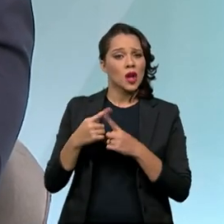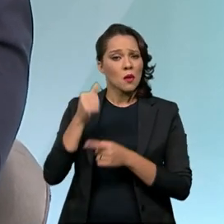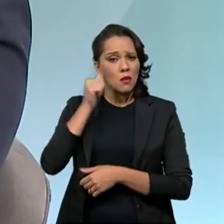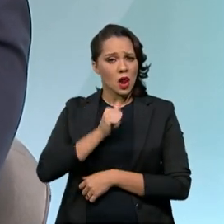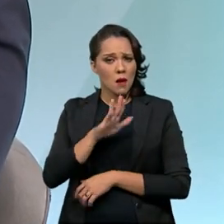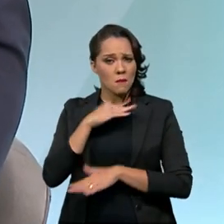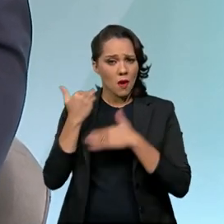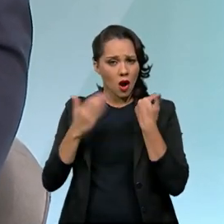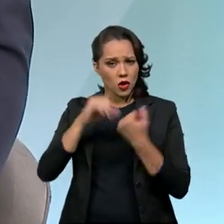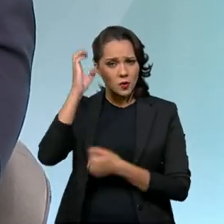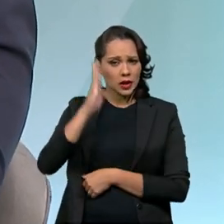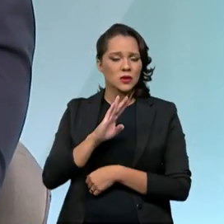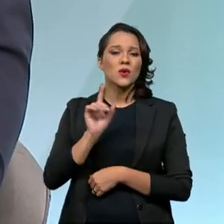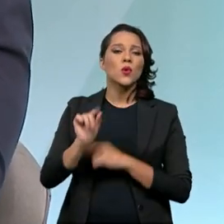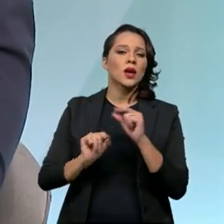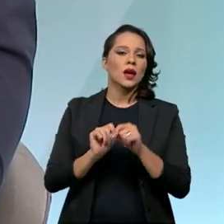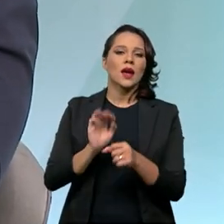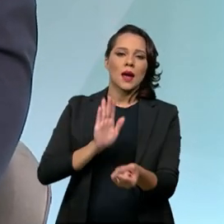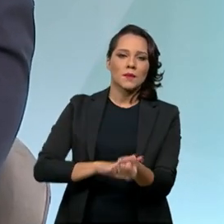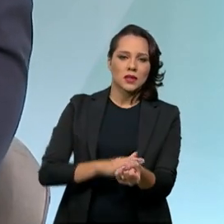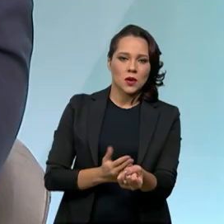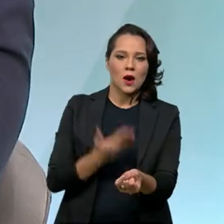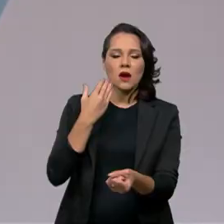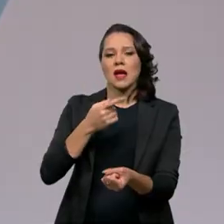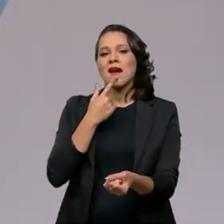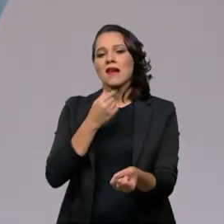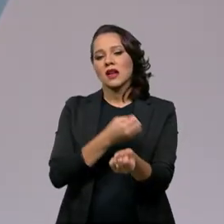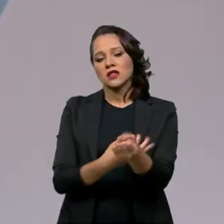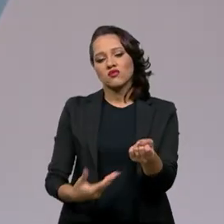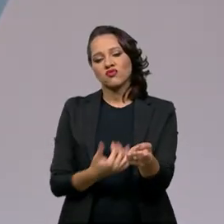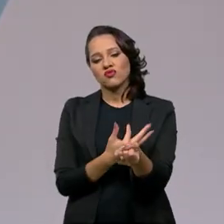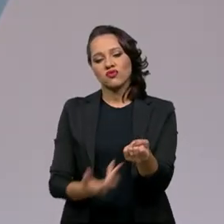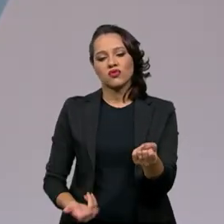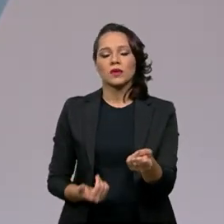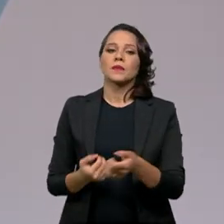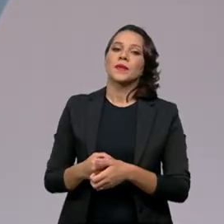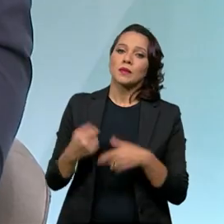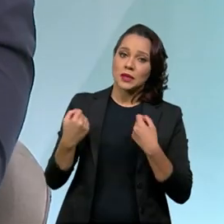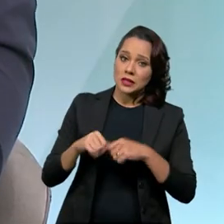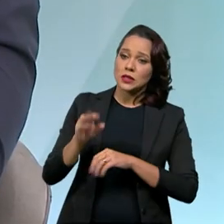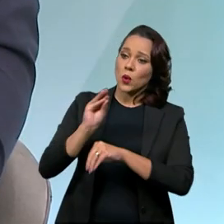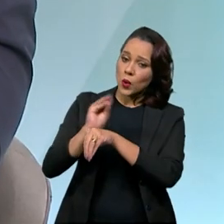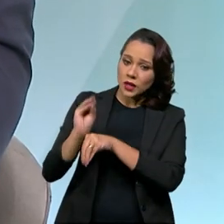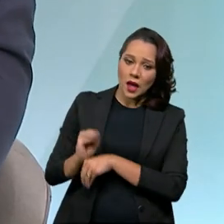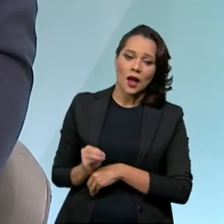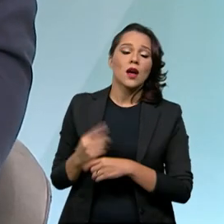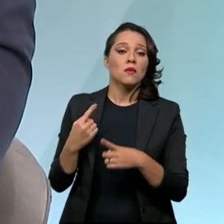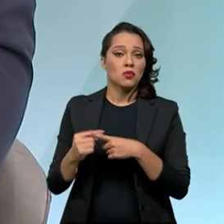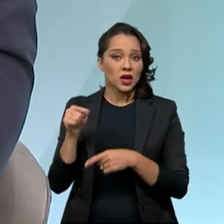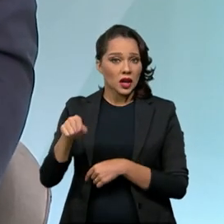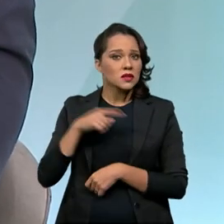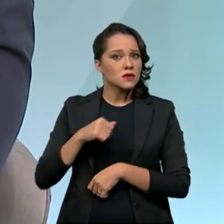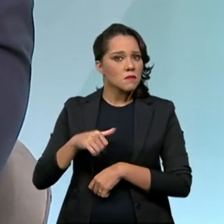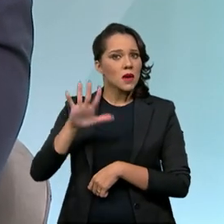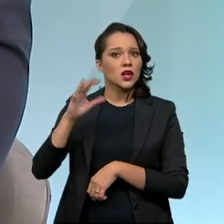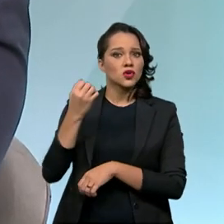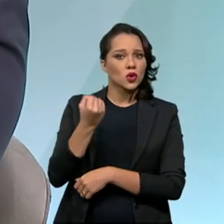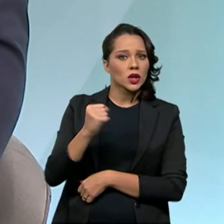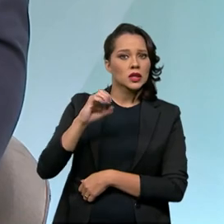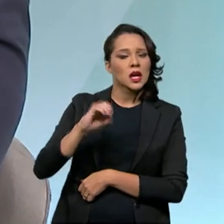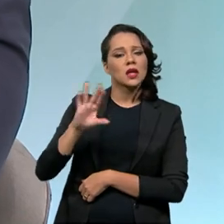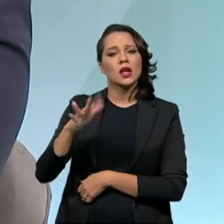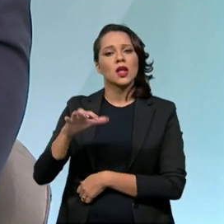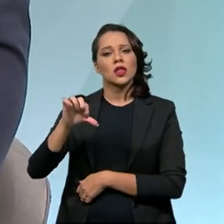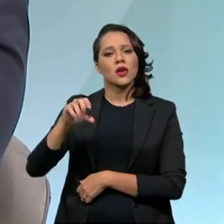principalmente, é hipertensão e hemorragia e infecção. A gente tem que cuidar disso, porque isso provoca mais de 80%, 90